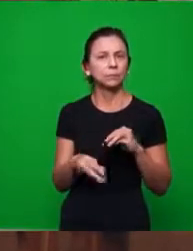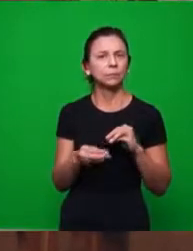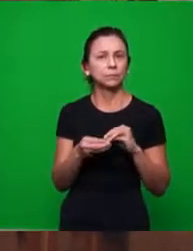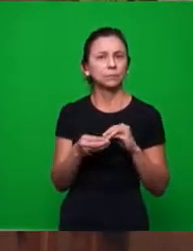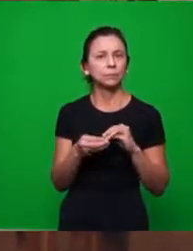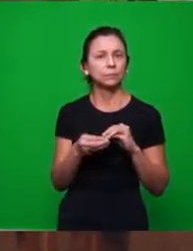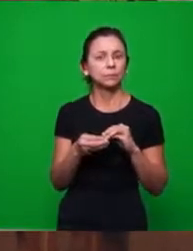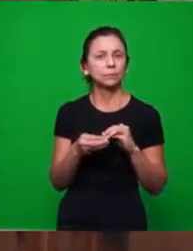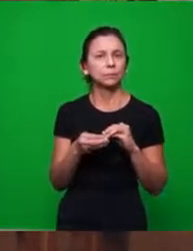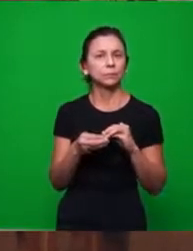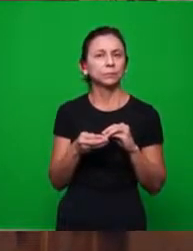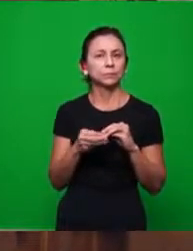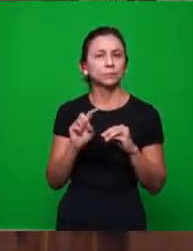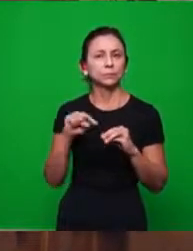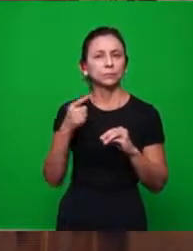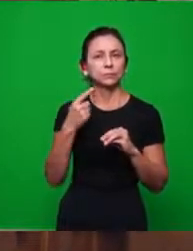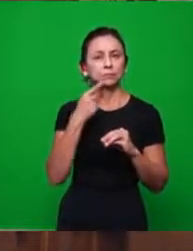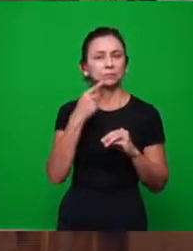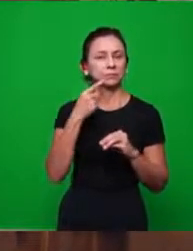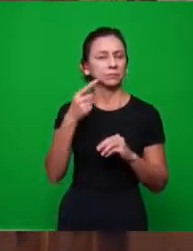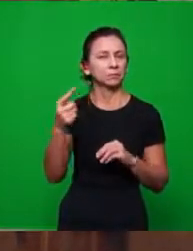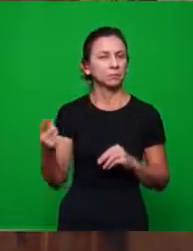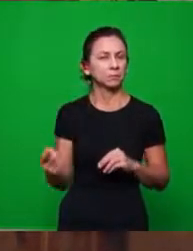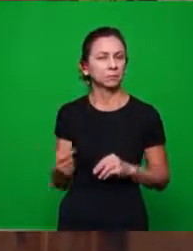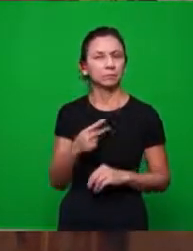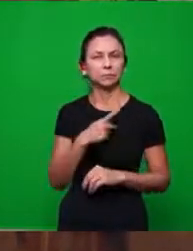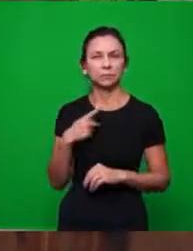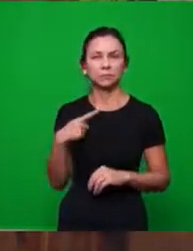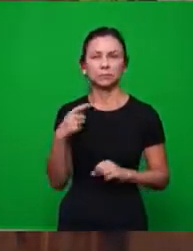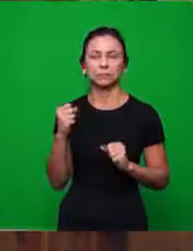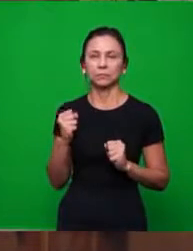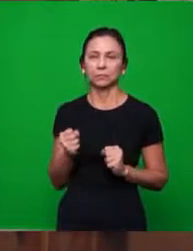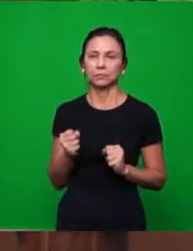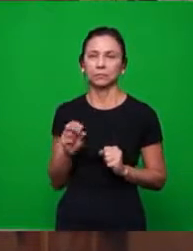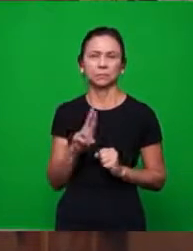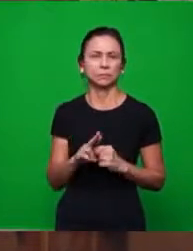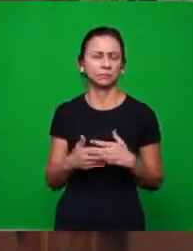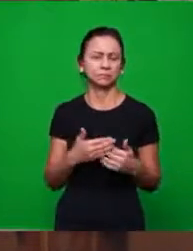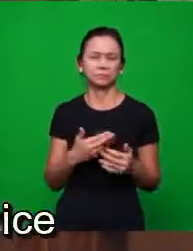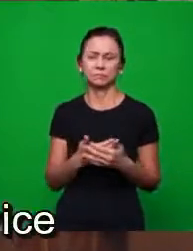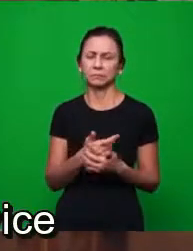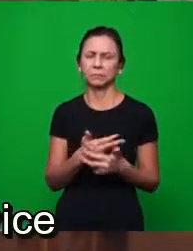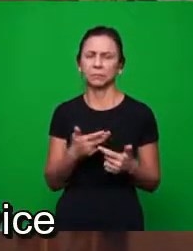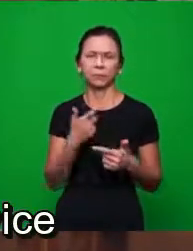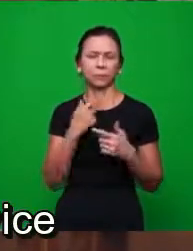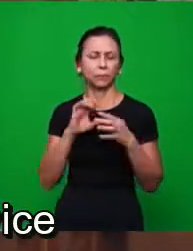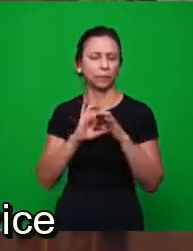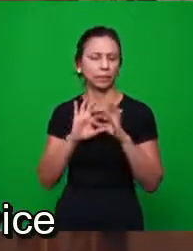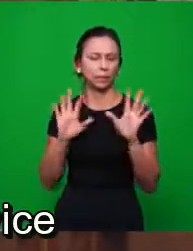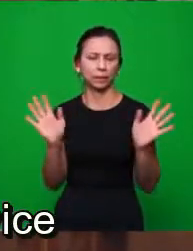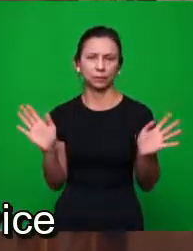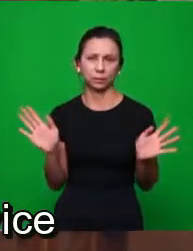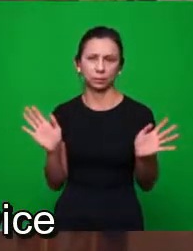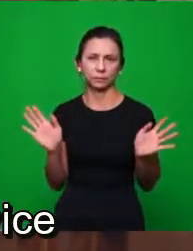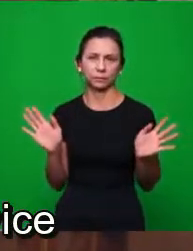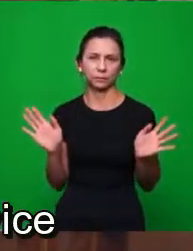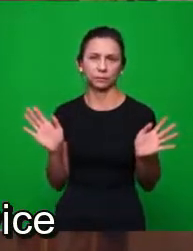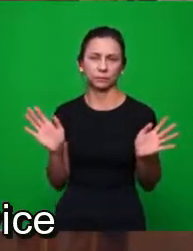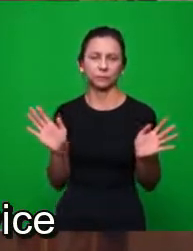ser feito no decorrer da próxima semana. Os pastores vão usar como eles quiserem e nós temos aqui